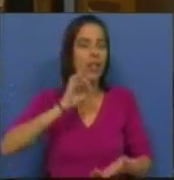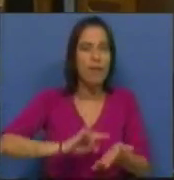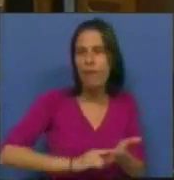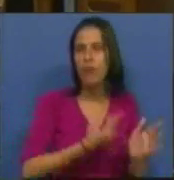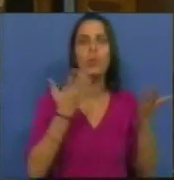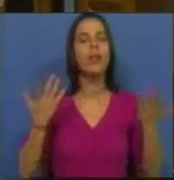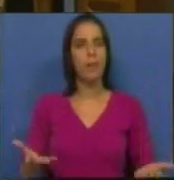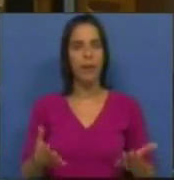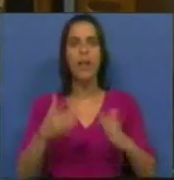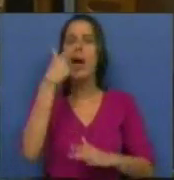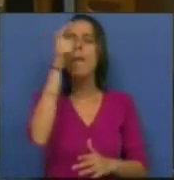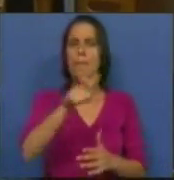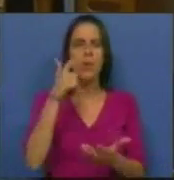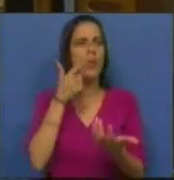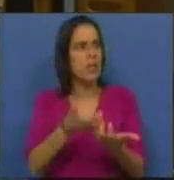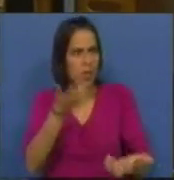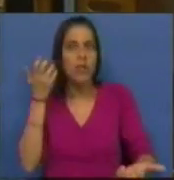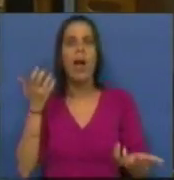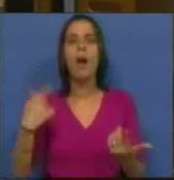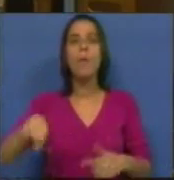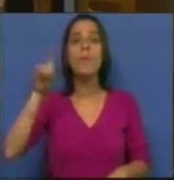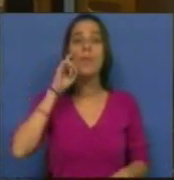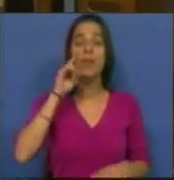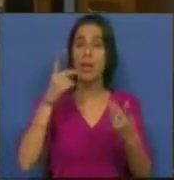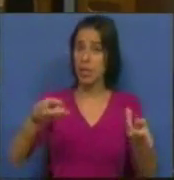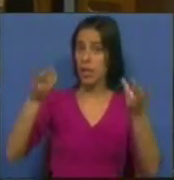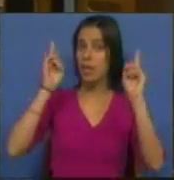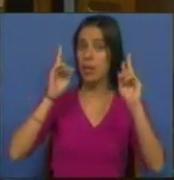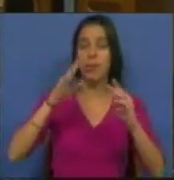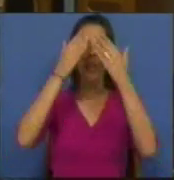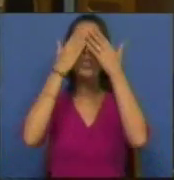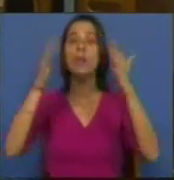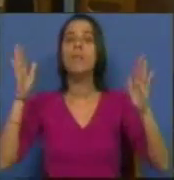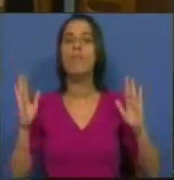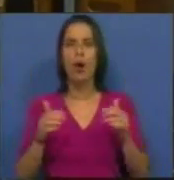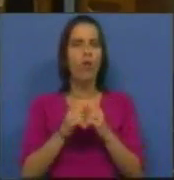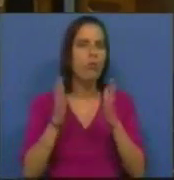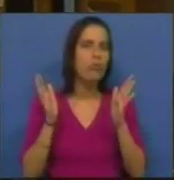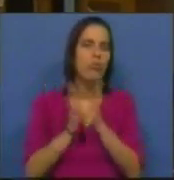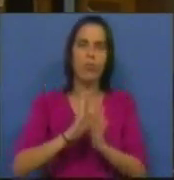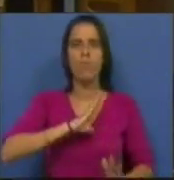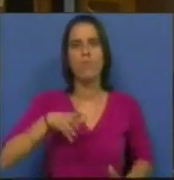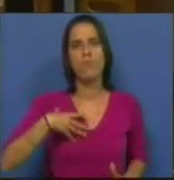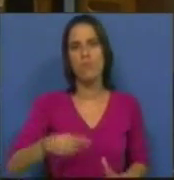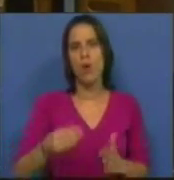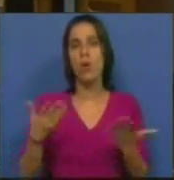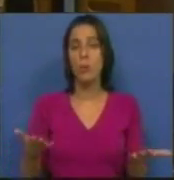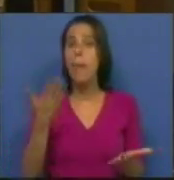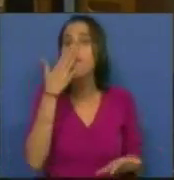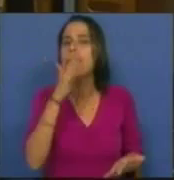fundamentais, pessoas que se destacam na defesa das liberdades democráticas em todas as partes do mundo.